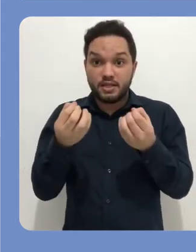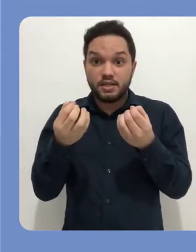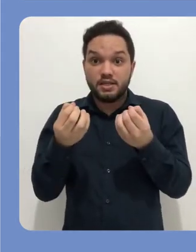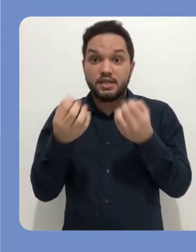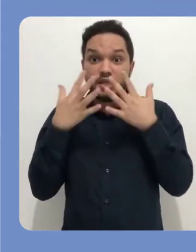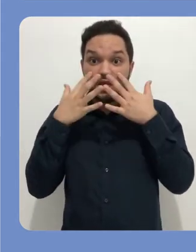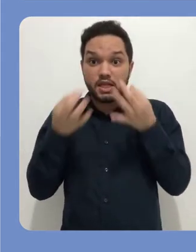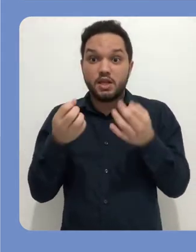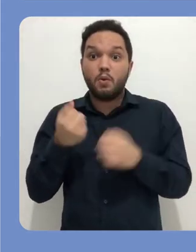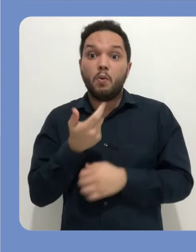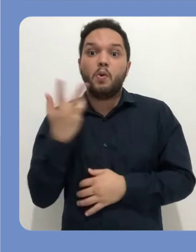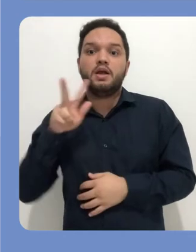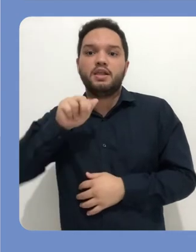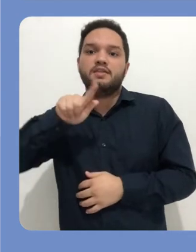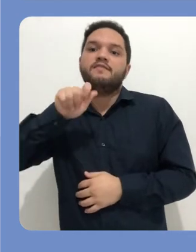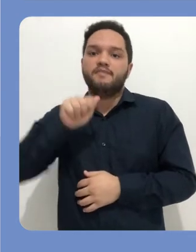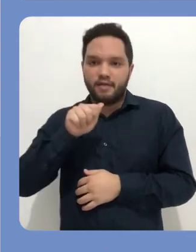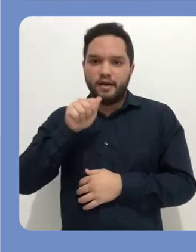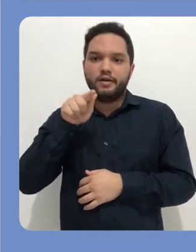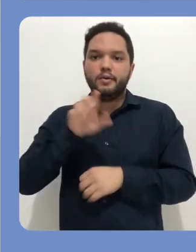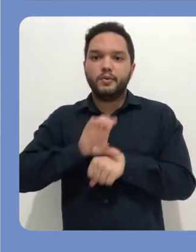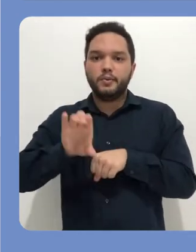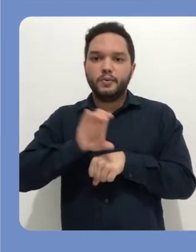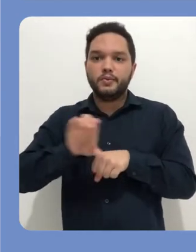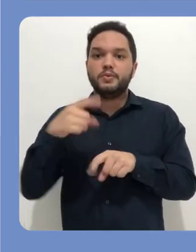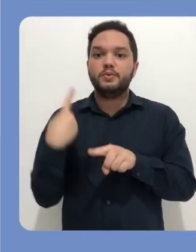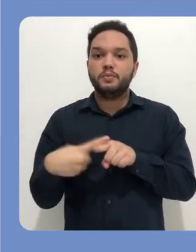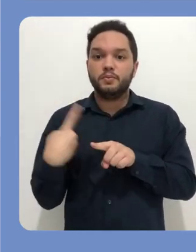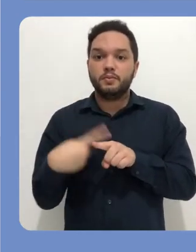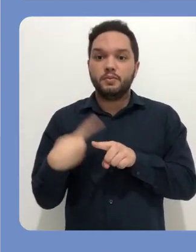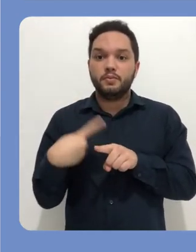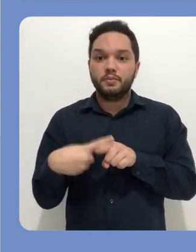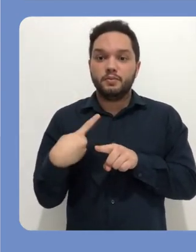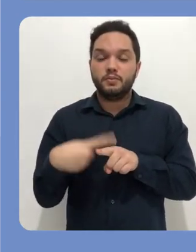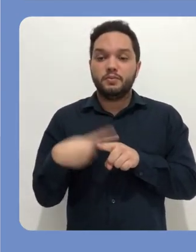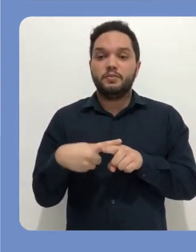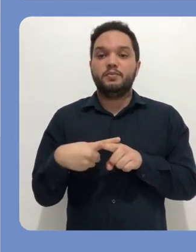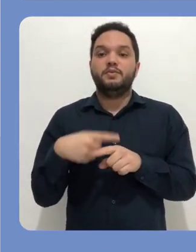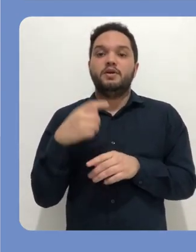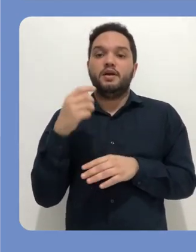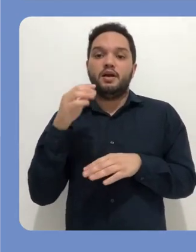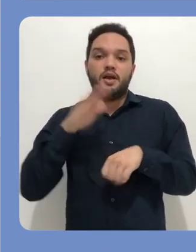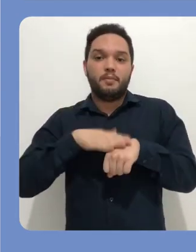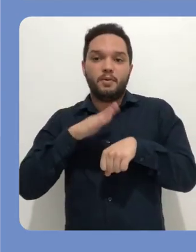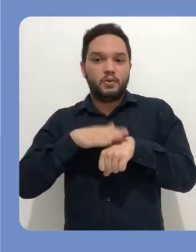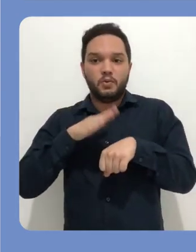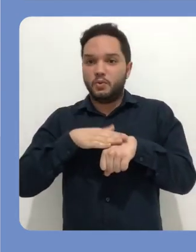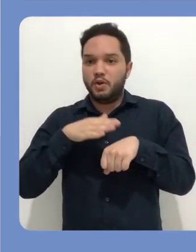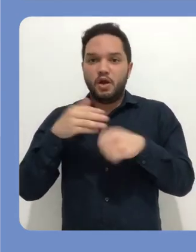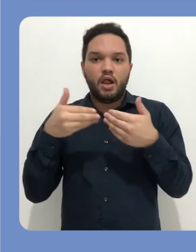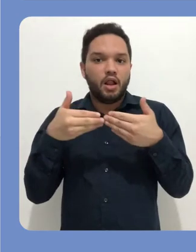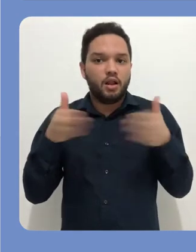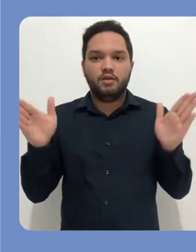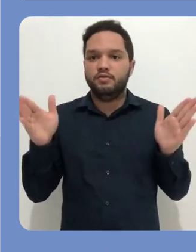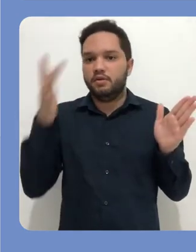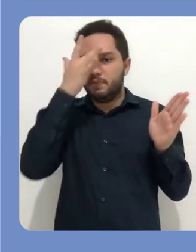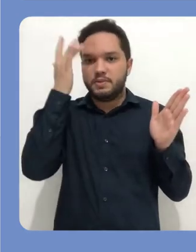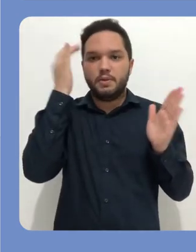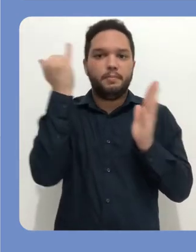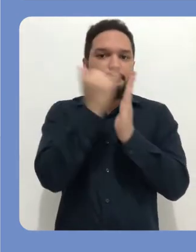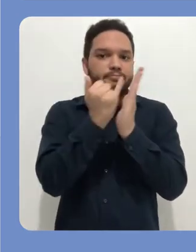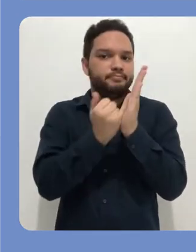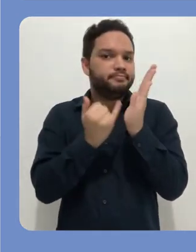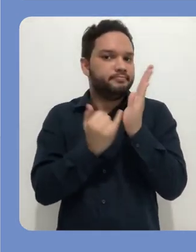pela homologação manual, é importante que você fique atento à questão das vagas no seu curso. Isso porque a